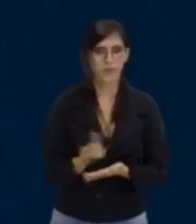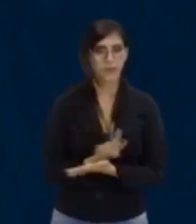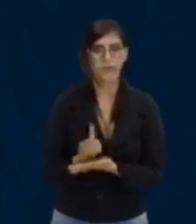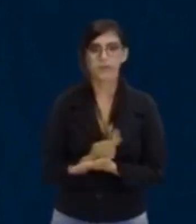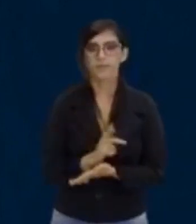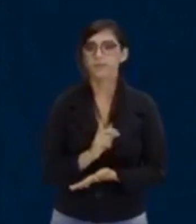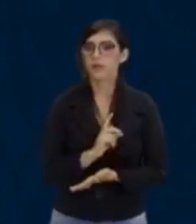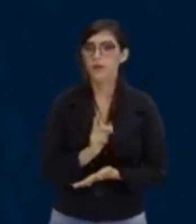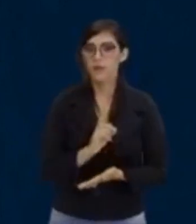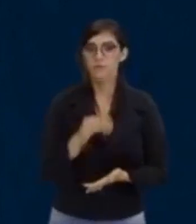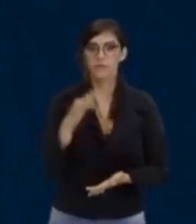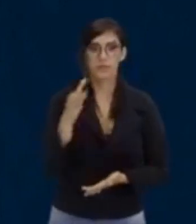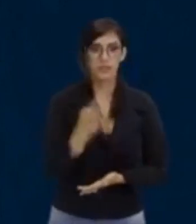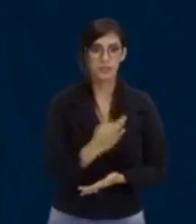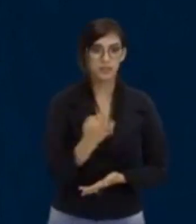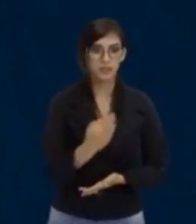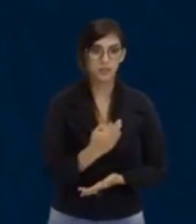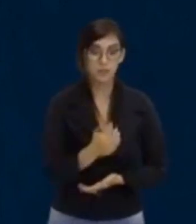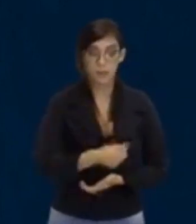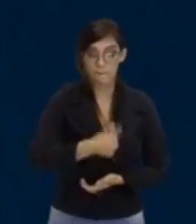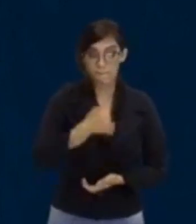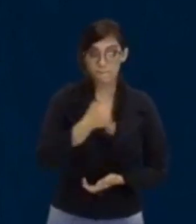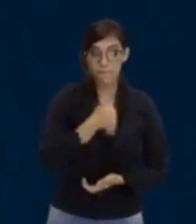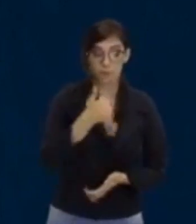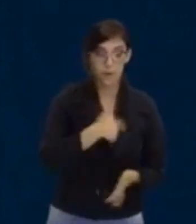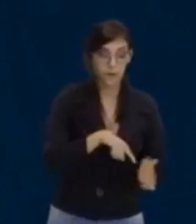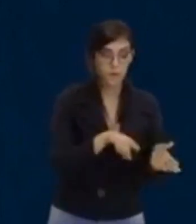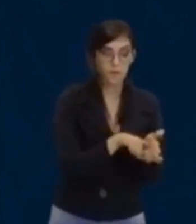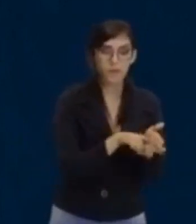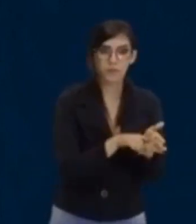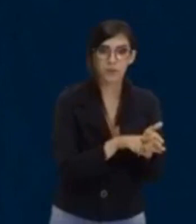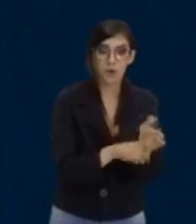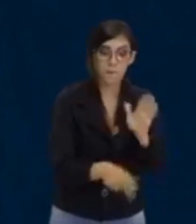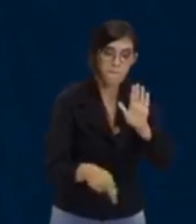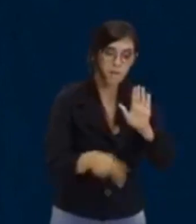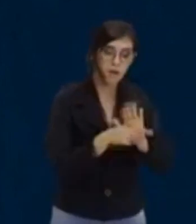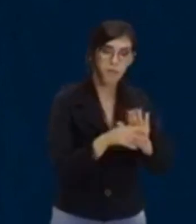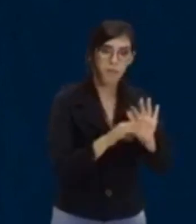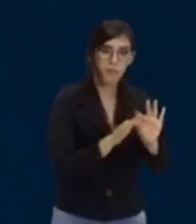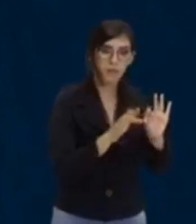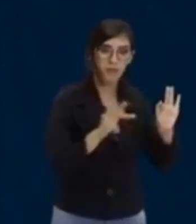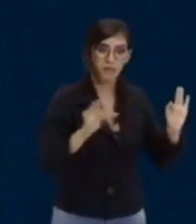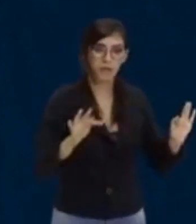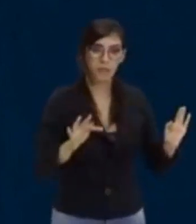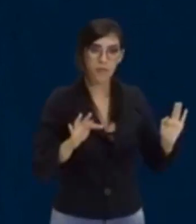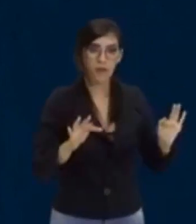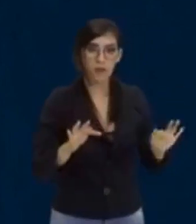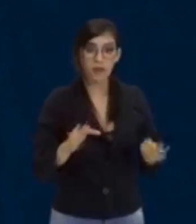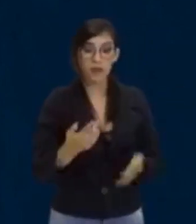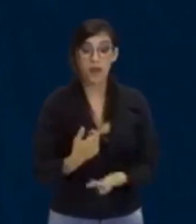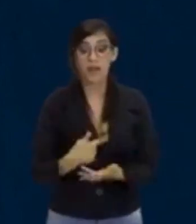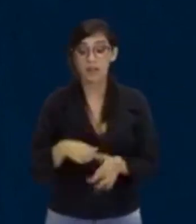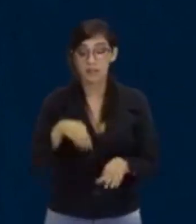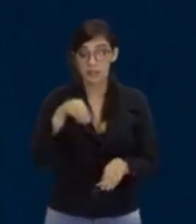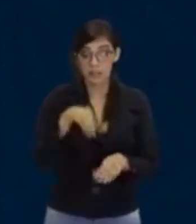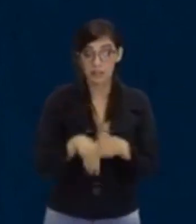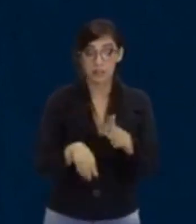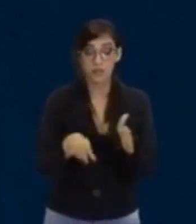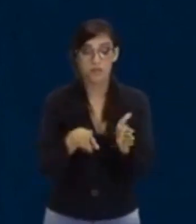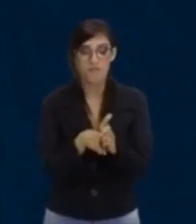mesmo. Esse primeiro menos é da fórmula, e esse outro menos daqui de dentro é porque o 7 é negativo.